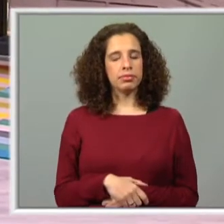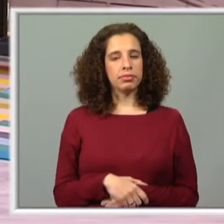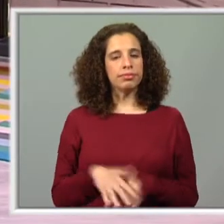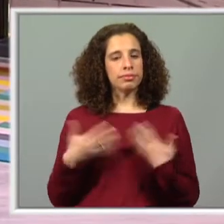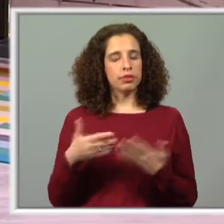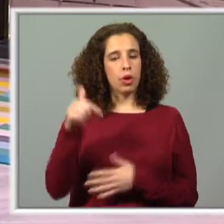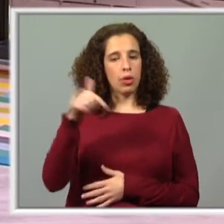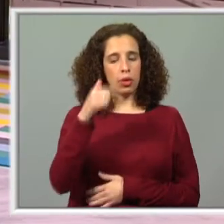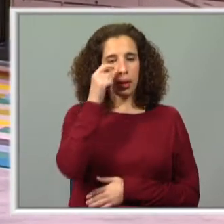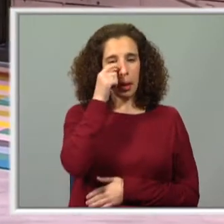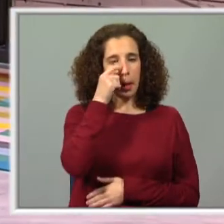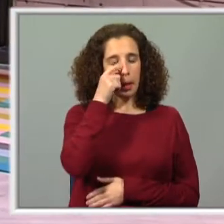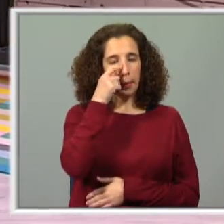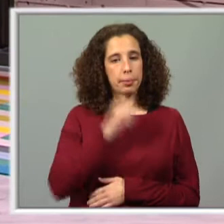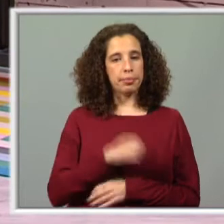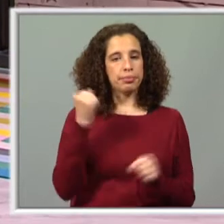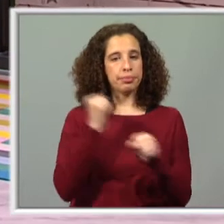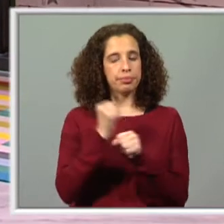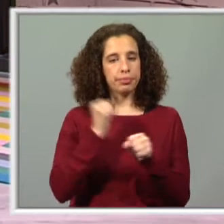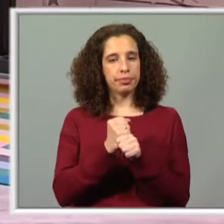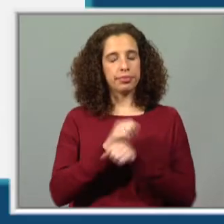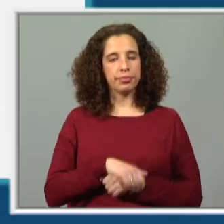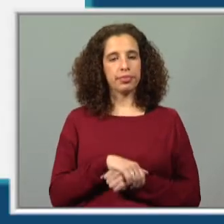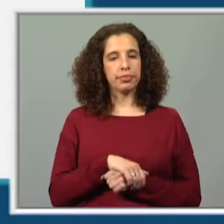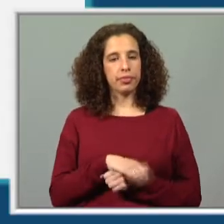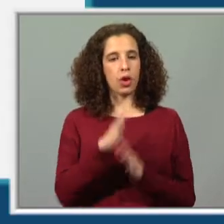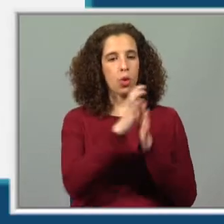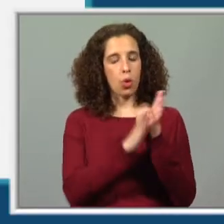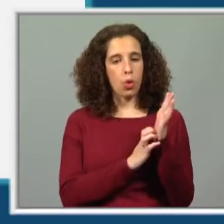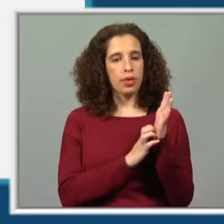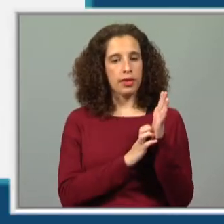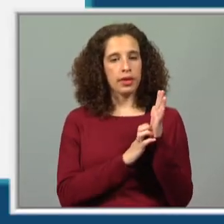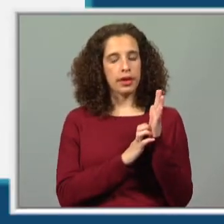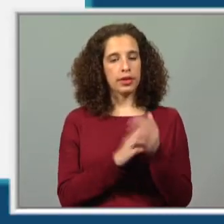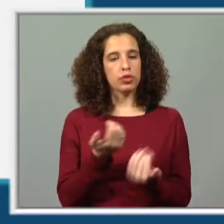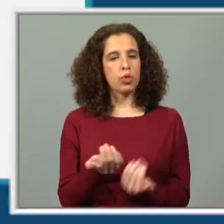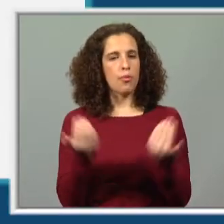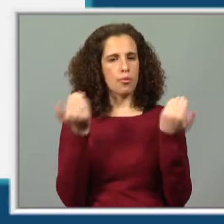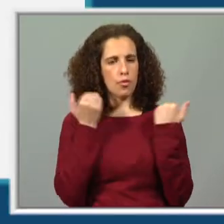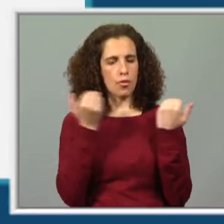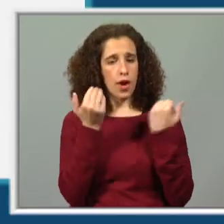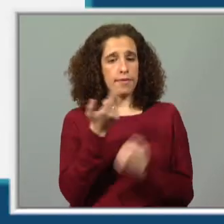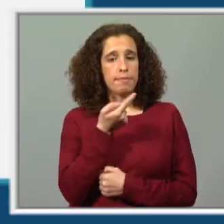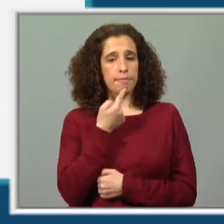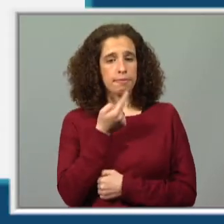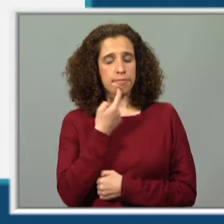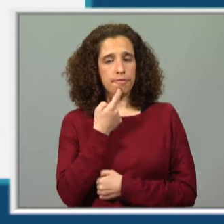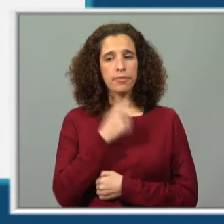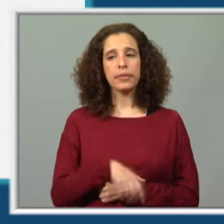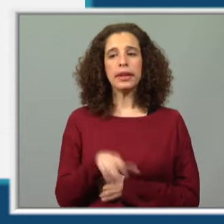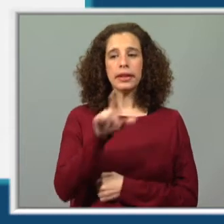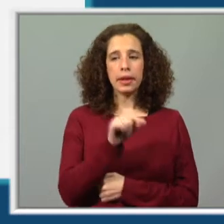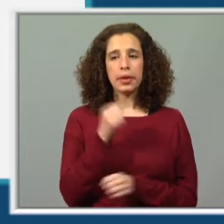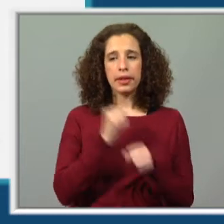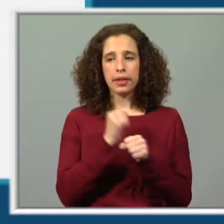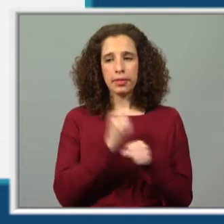Ora, hoje vamos trabalhar o texto informativo, vamos fazer compreensão e vamos